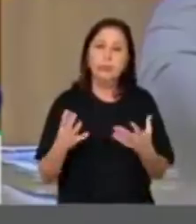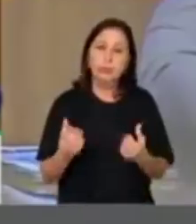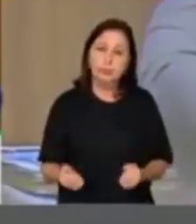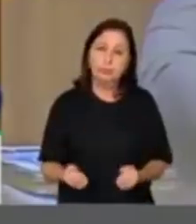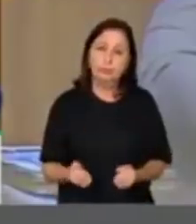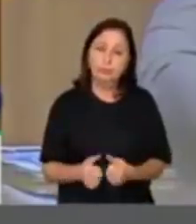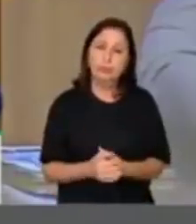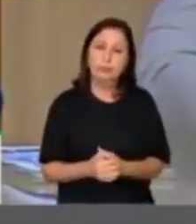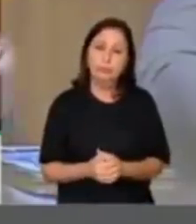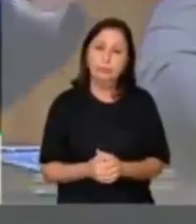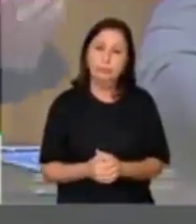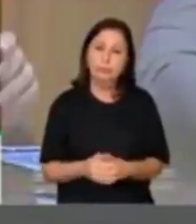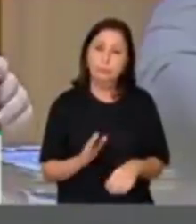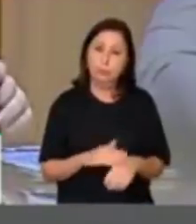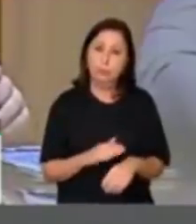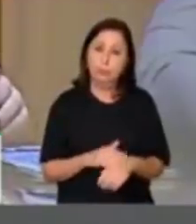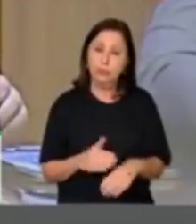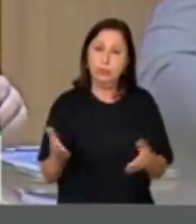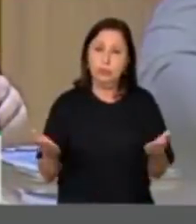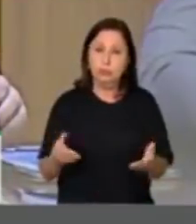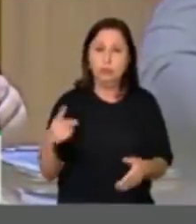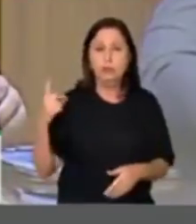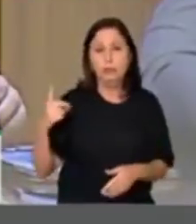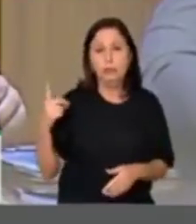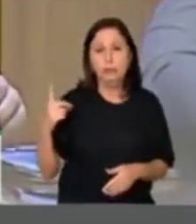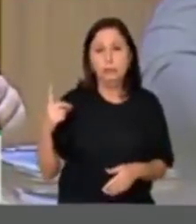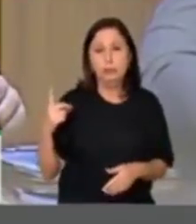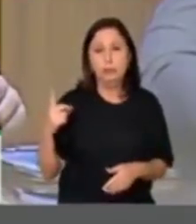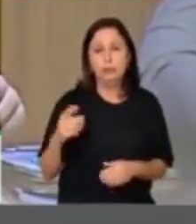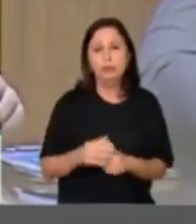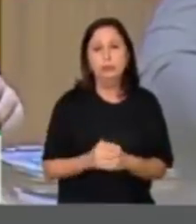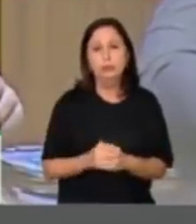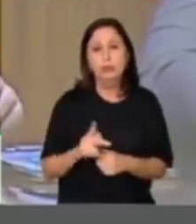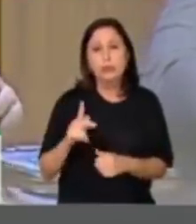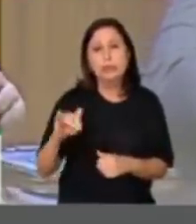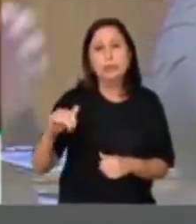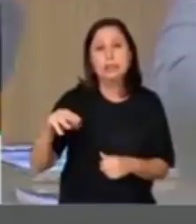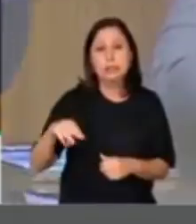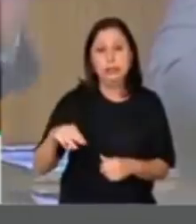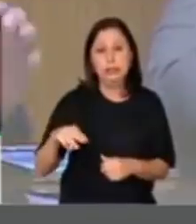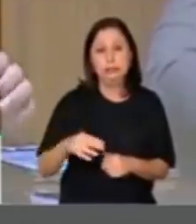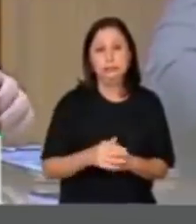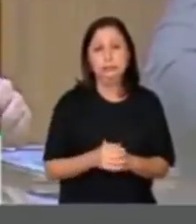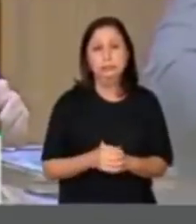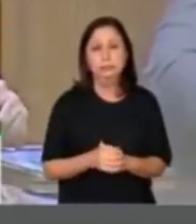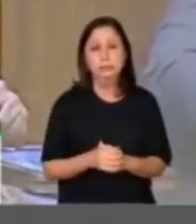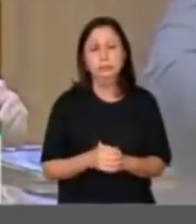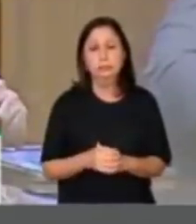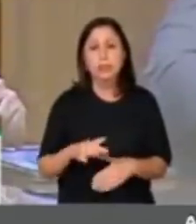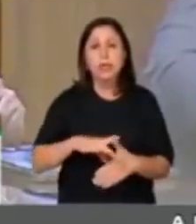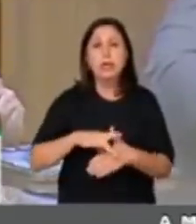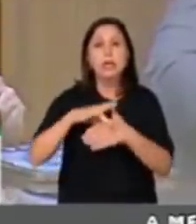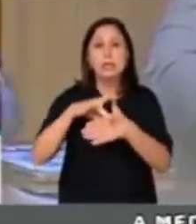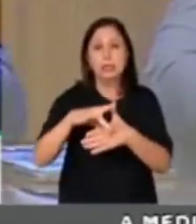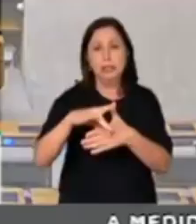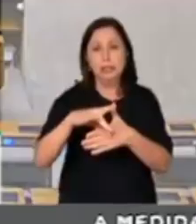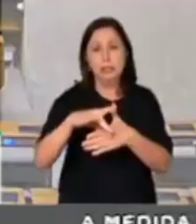Ouvir neste momento o deputado Kim Kataguiri pela liderança.